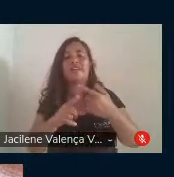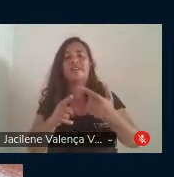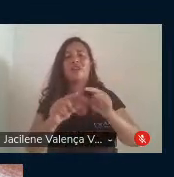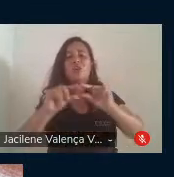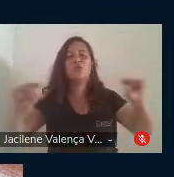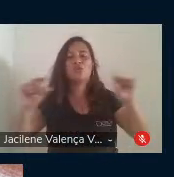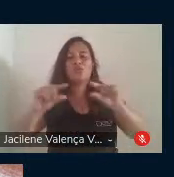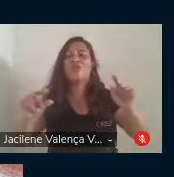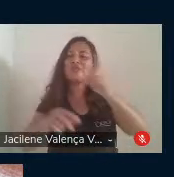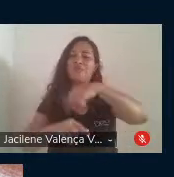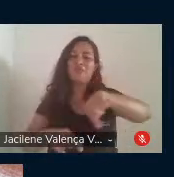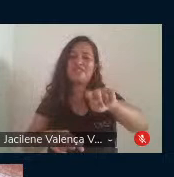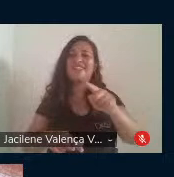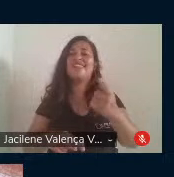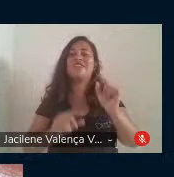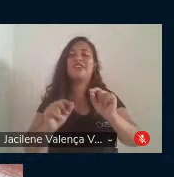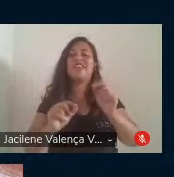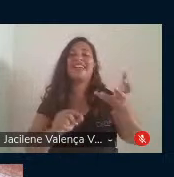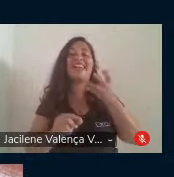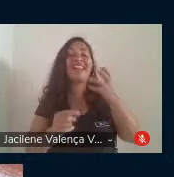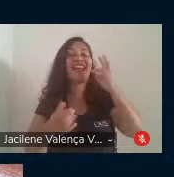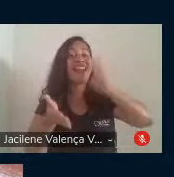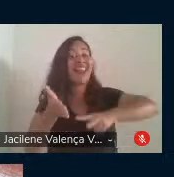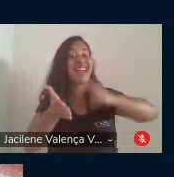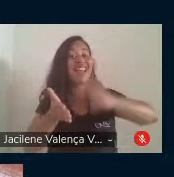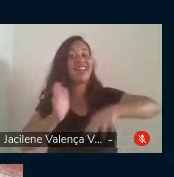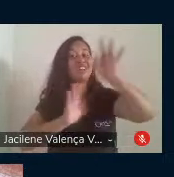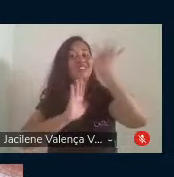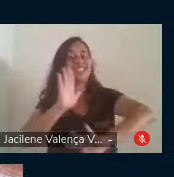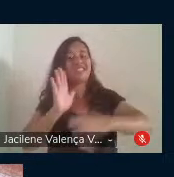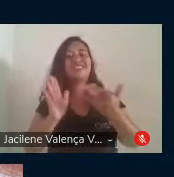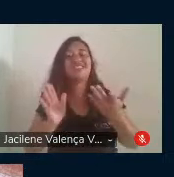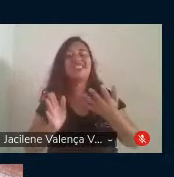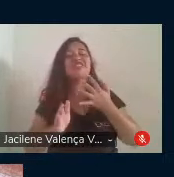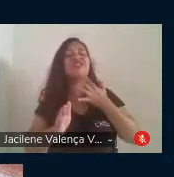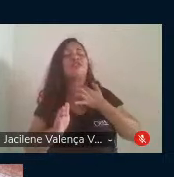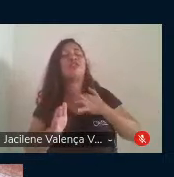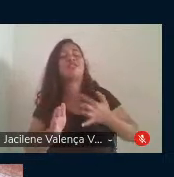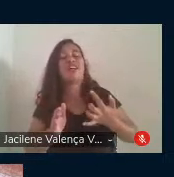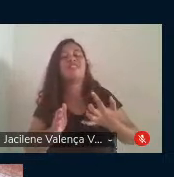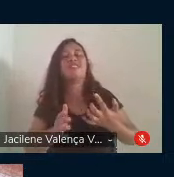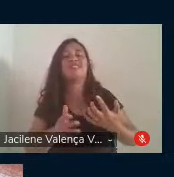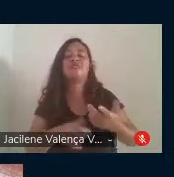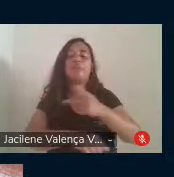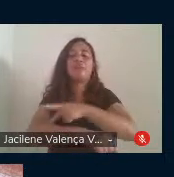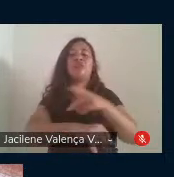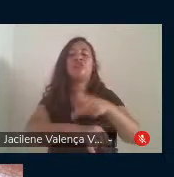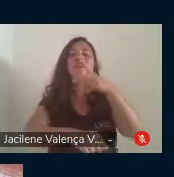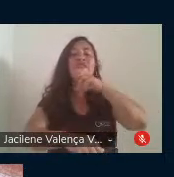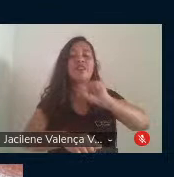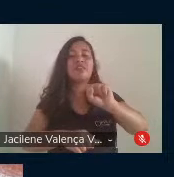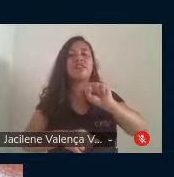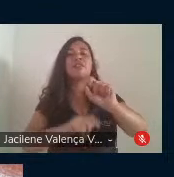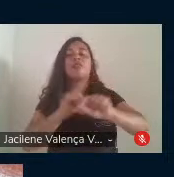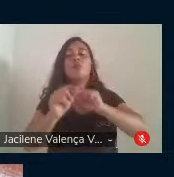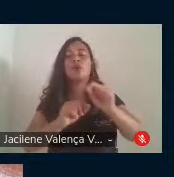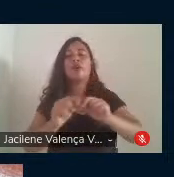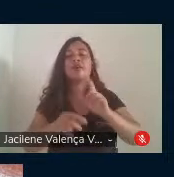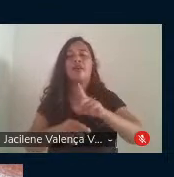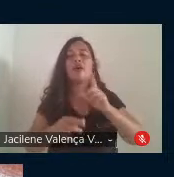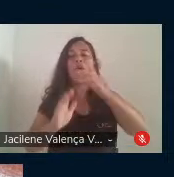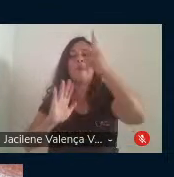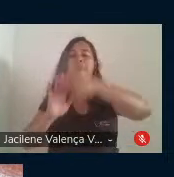instigar vocês a querer ler os textos. A pedagogia freiriana se corporifica com um projeto de